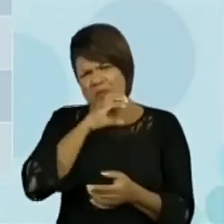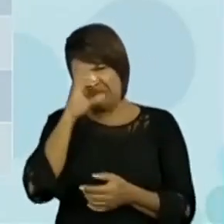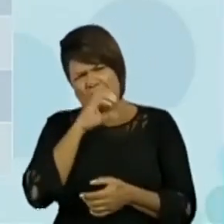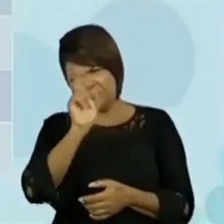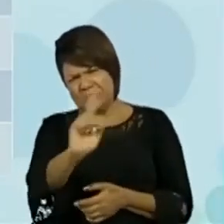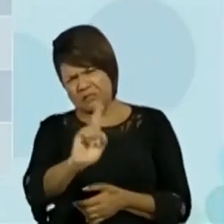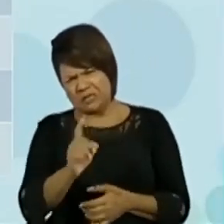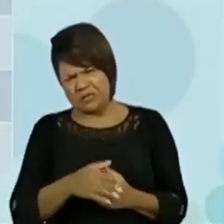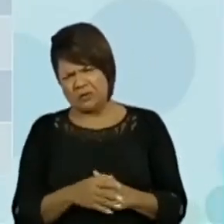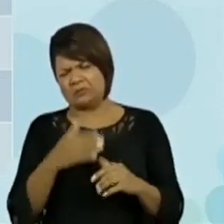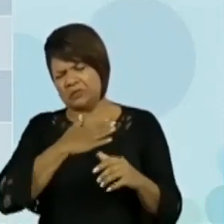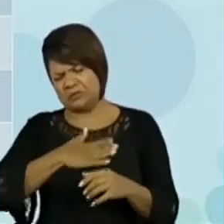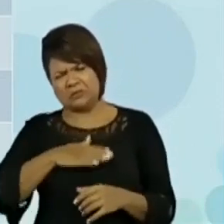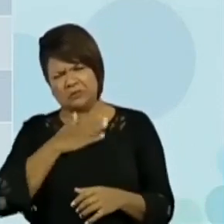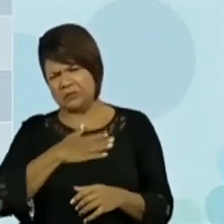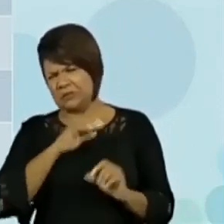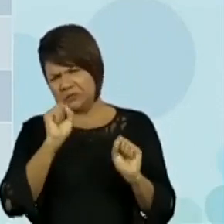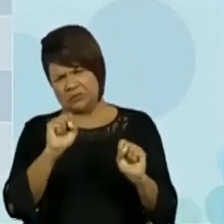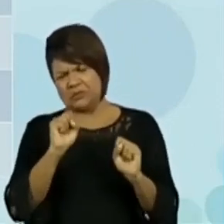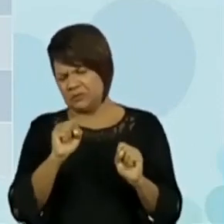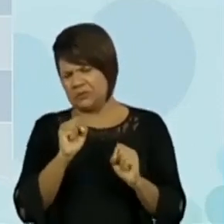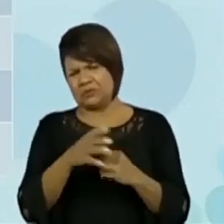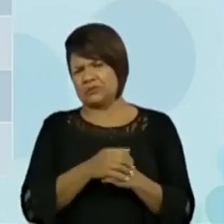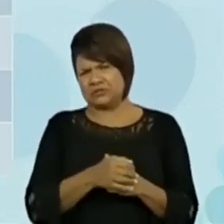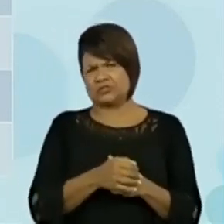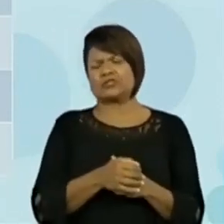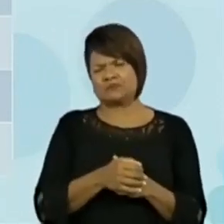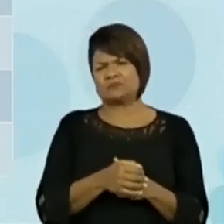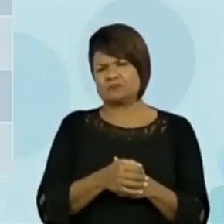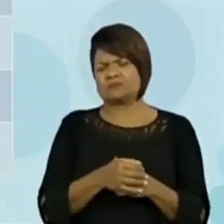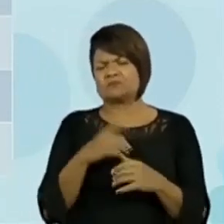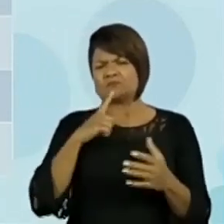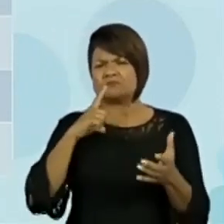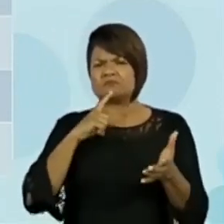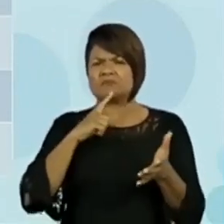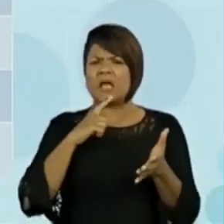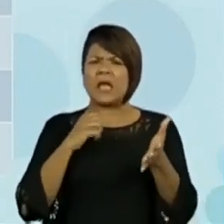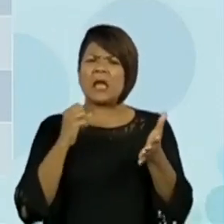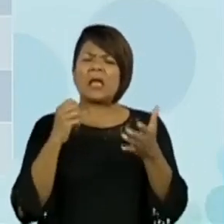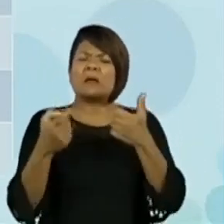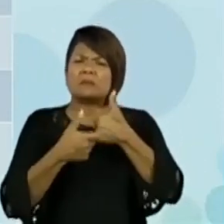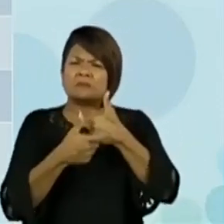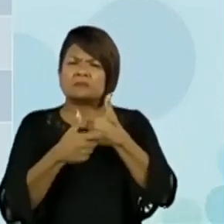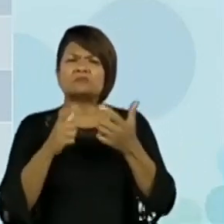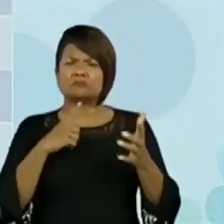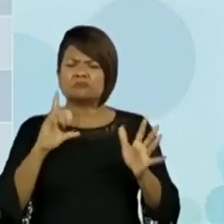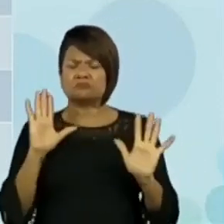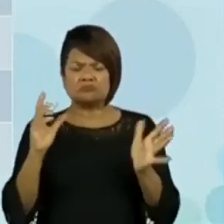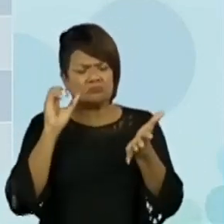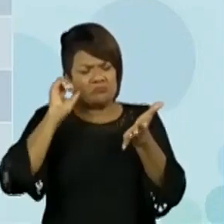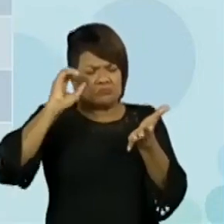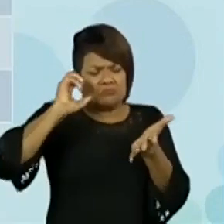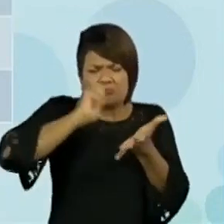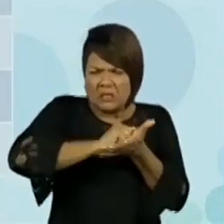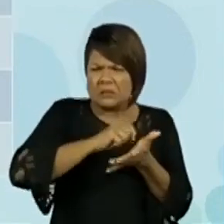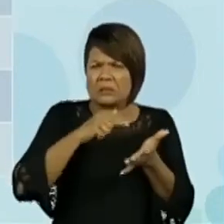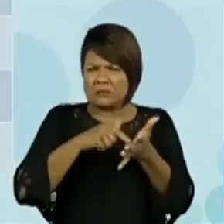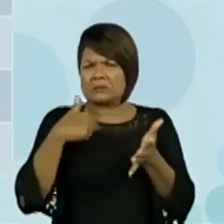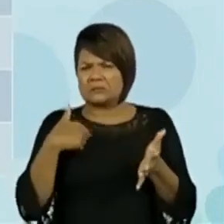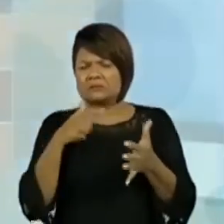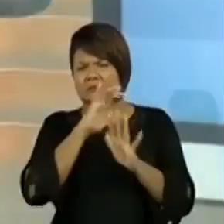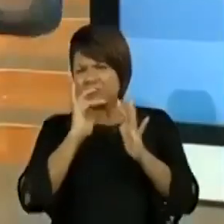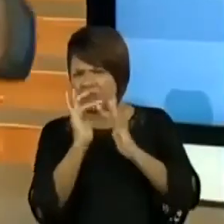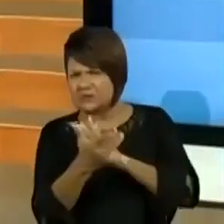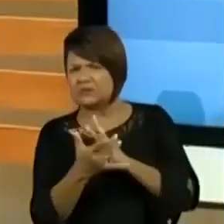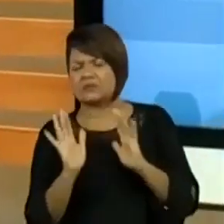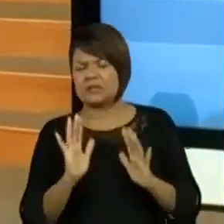não. Fica tranquilo, vocês podem me entregar e podem me marcar nas redes sociais com essas atividades que eu estou curtindo demais. Olha só, agora muita atenção aqui no ProRodrigo.